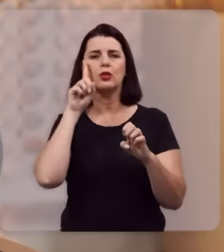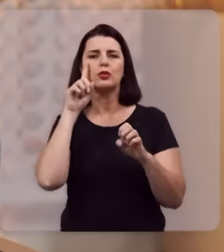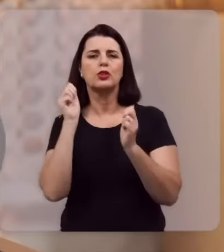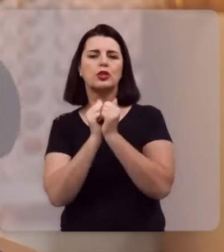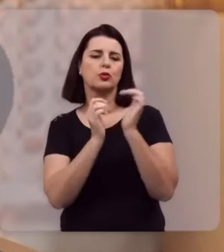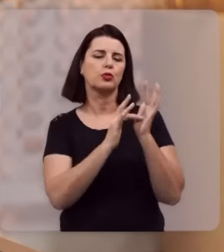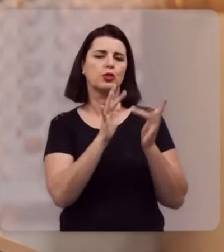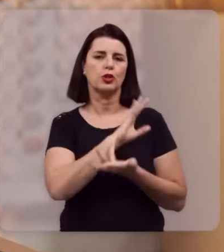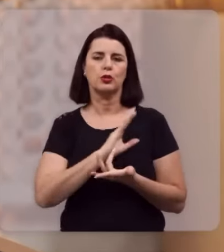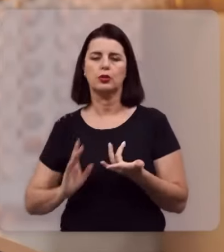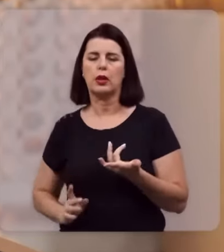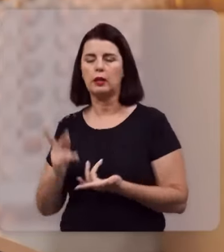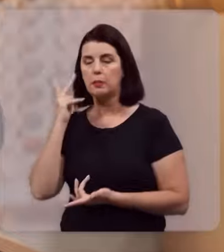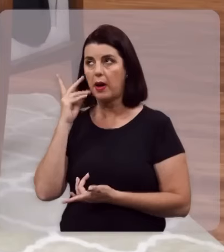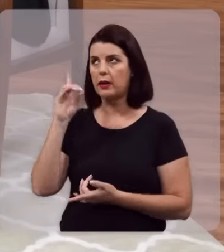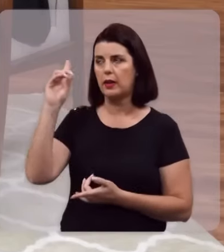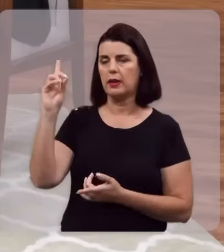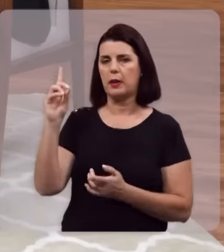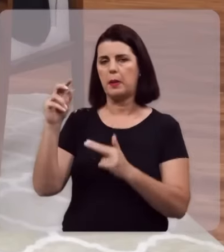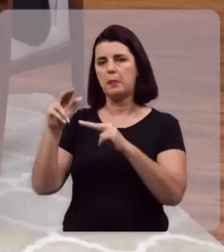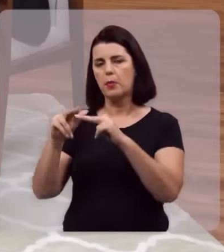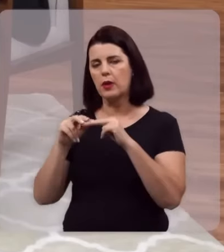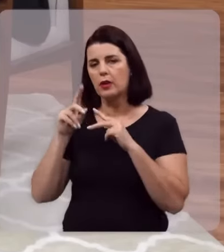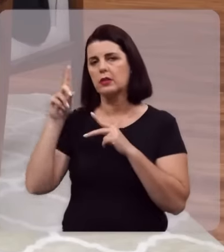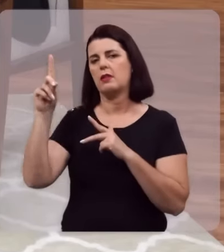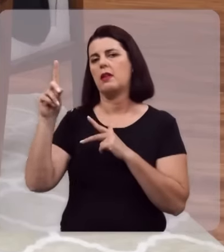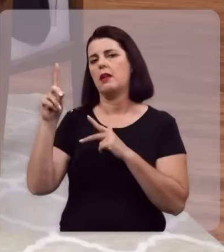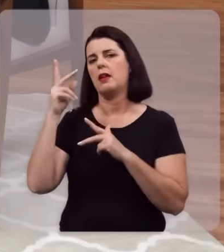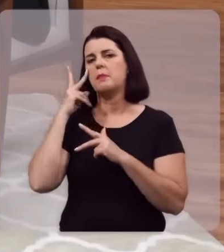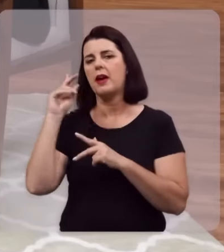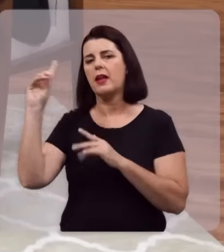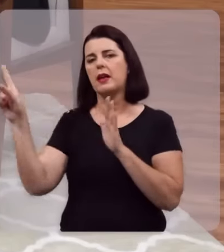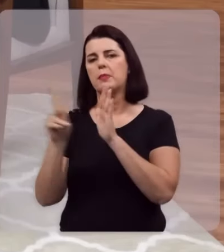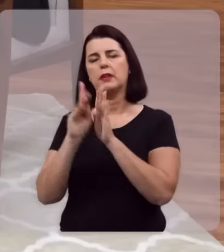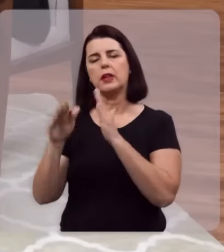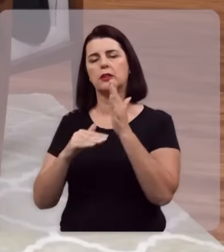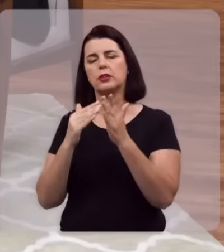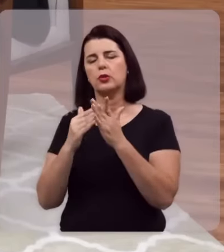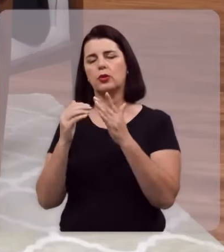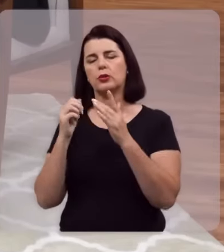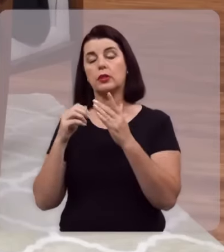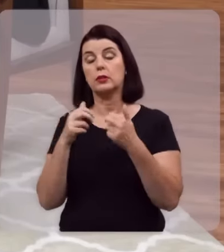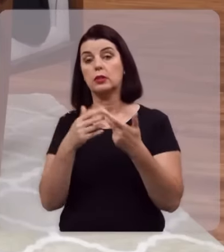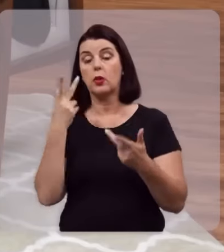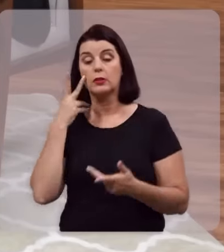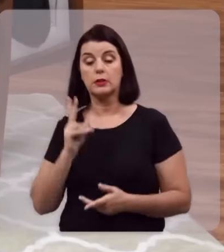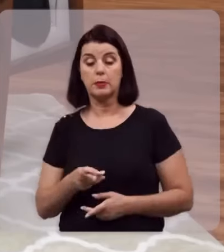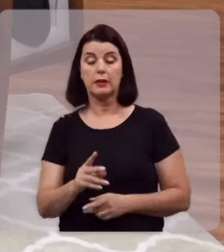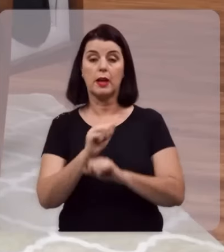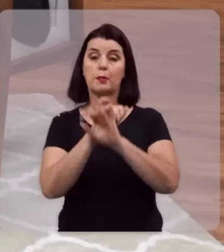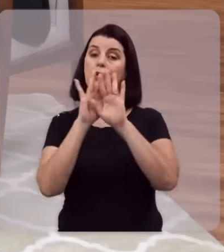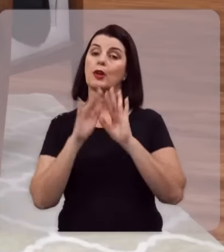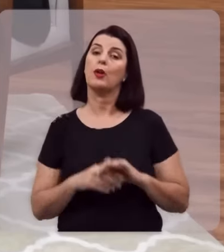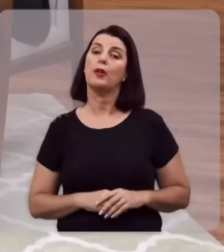os dias no Senhor, para o Senhor, porque dele, por meio dele, e para ele são todas as coisas, a ele a glória para sempre.